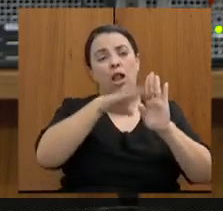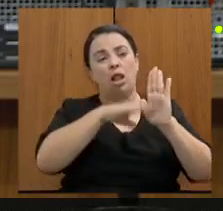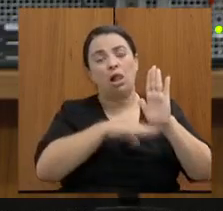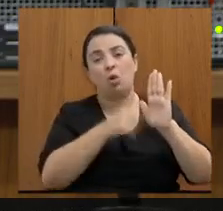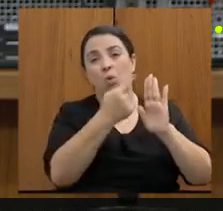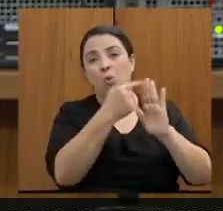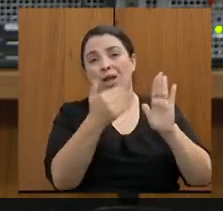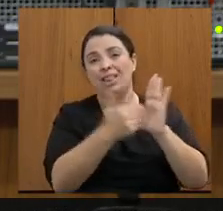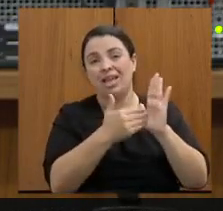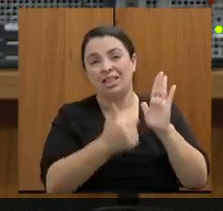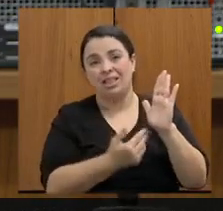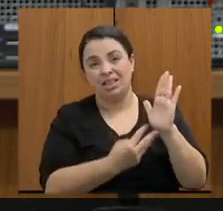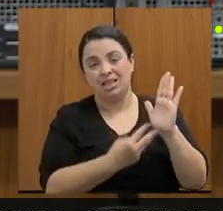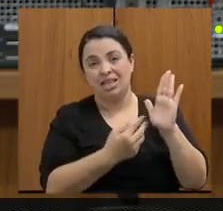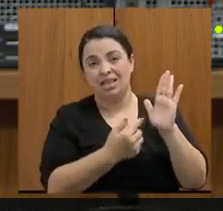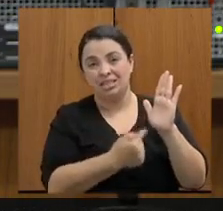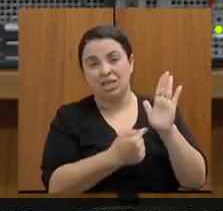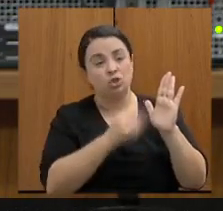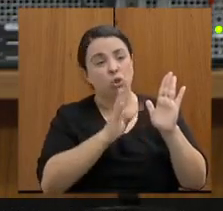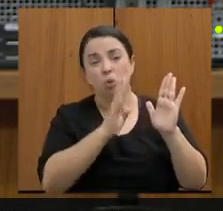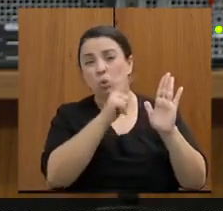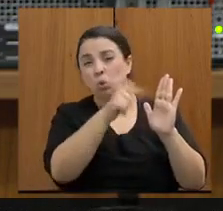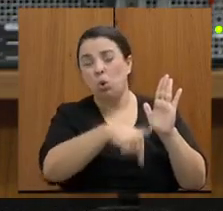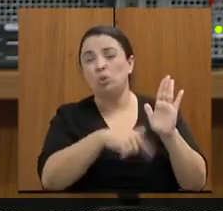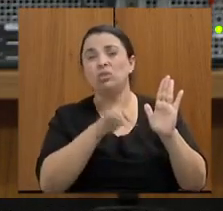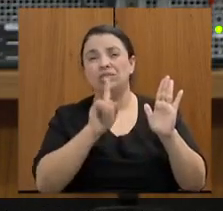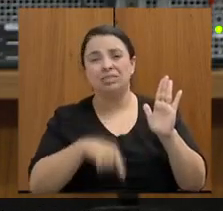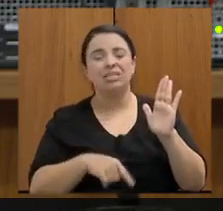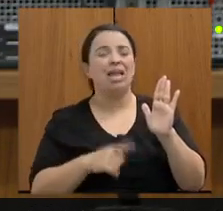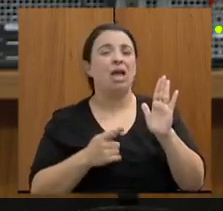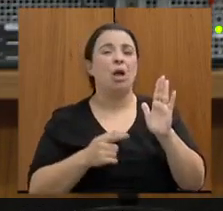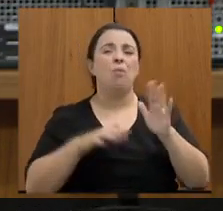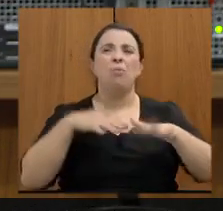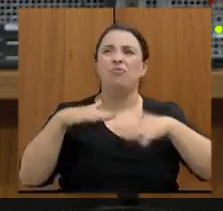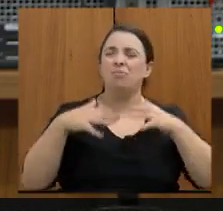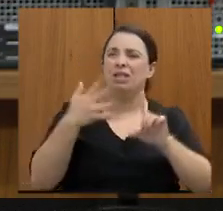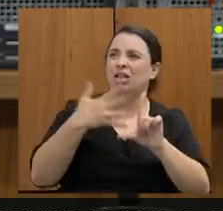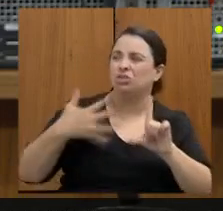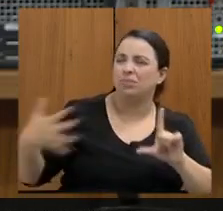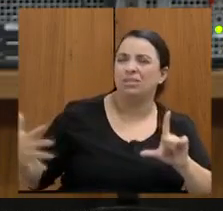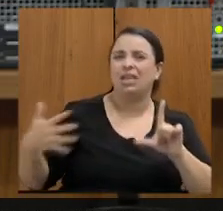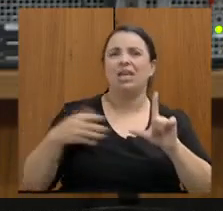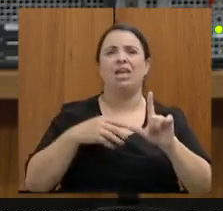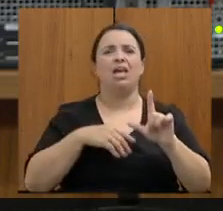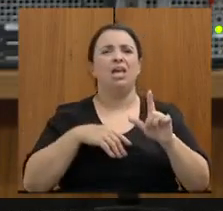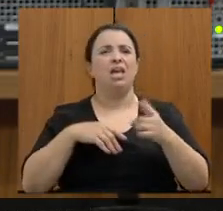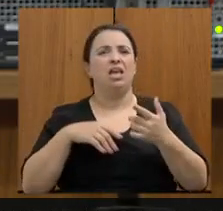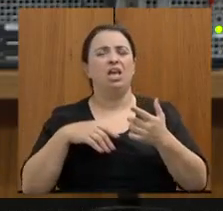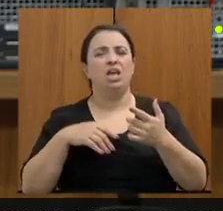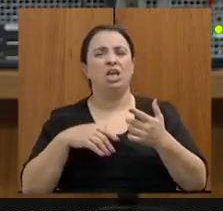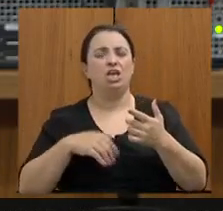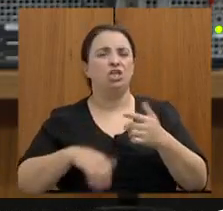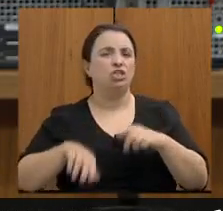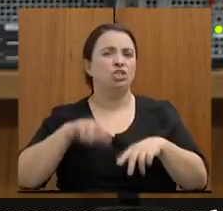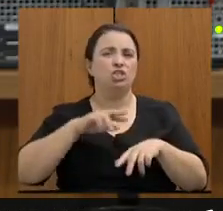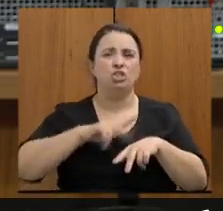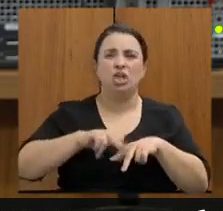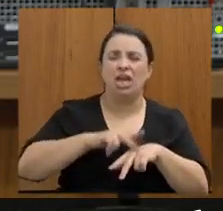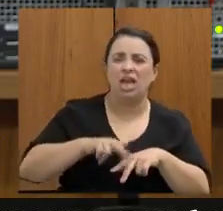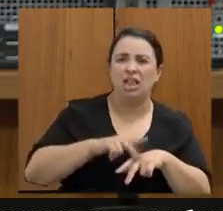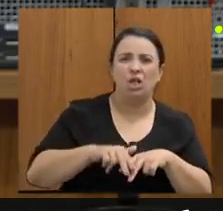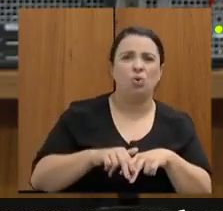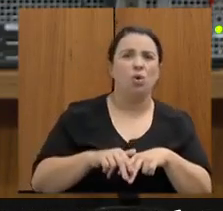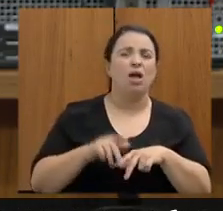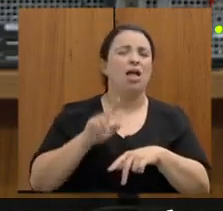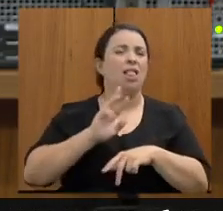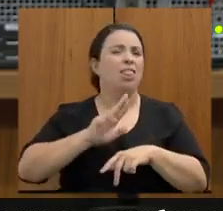tratavam de resignação sexual bissexual movimento LGBT enfim é gênero fluido não binário